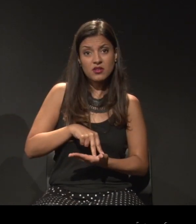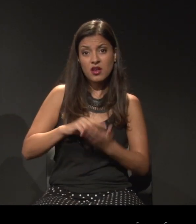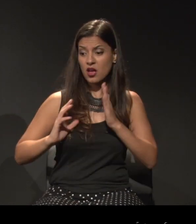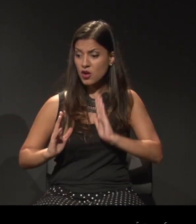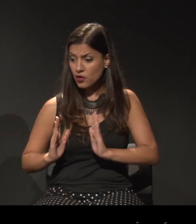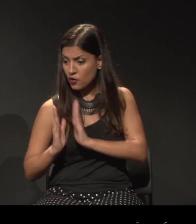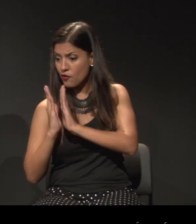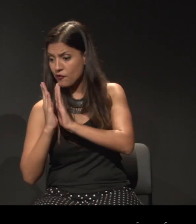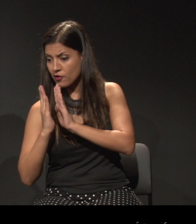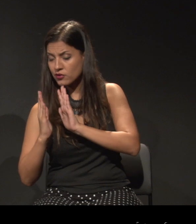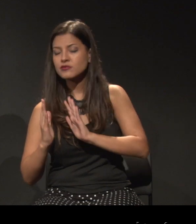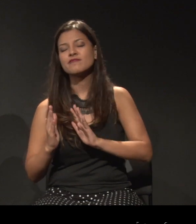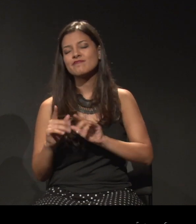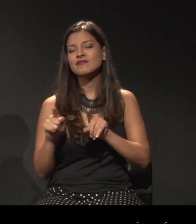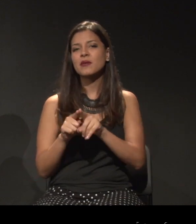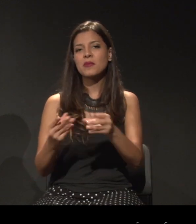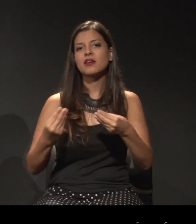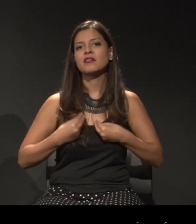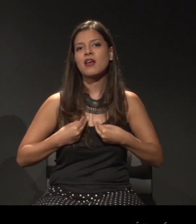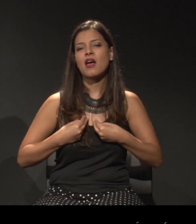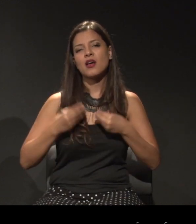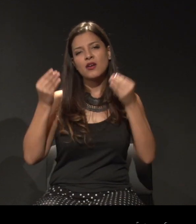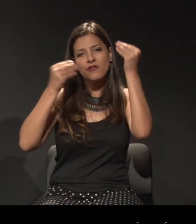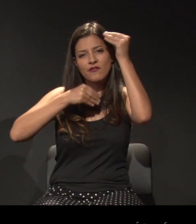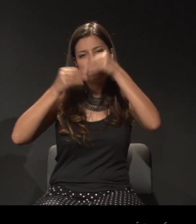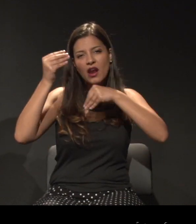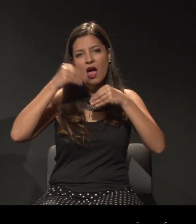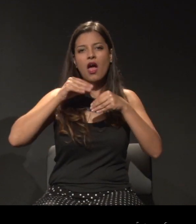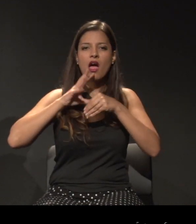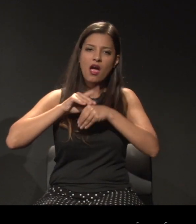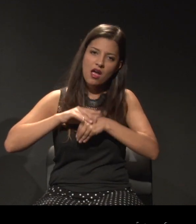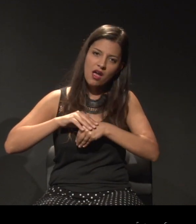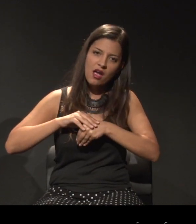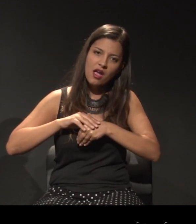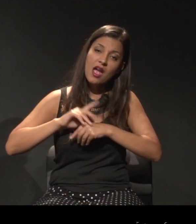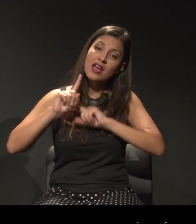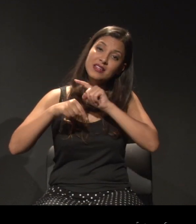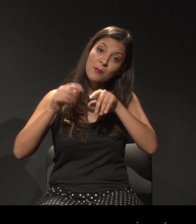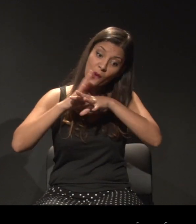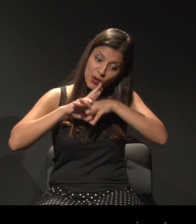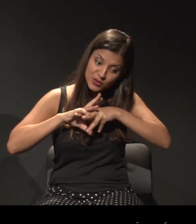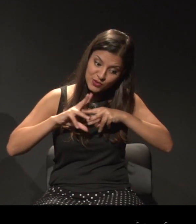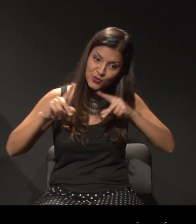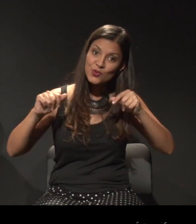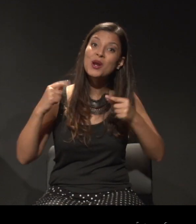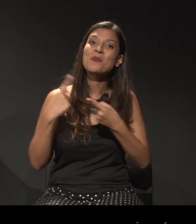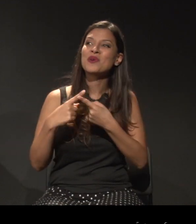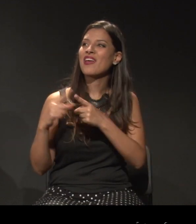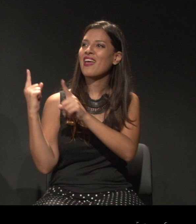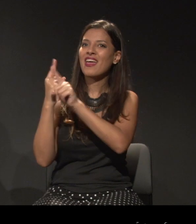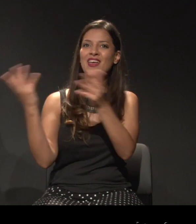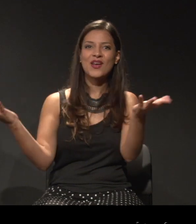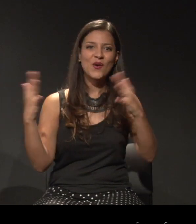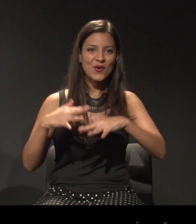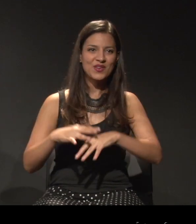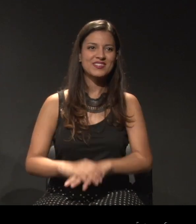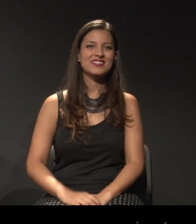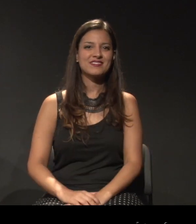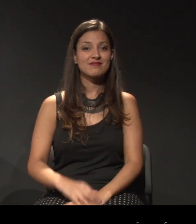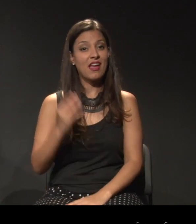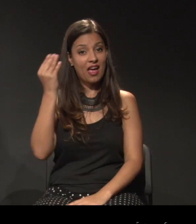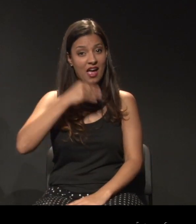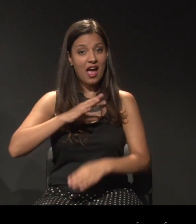também adoecem a gente. Mas a gente depois se cura quando a gente se encontra. Adoece, mas também